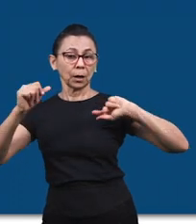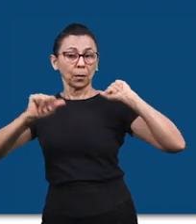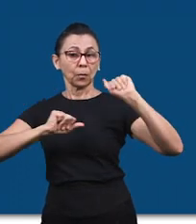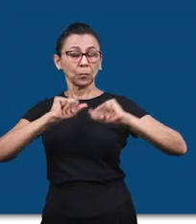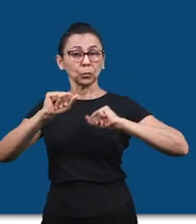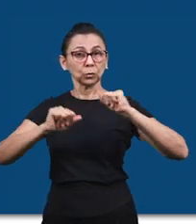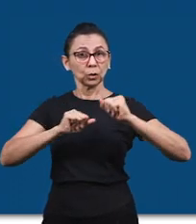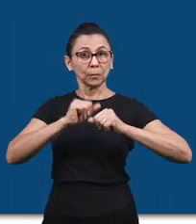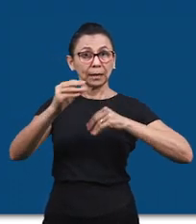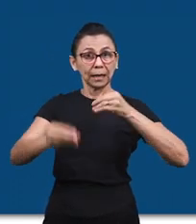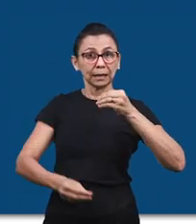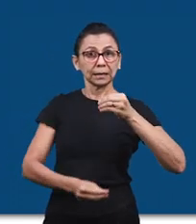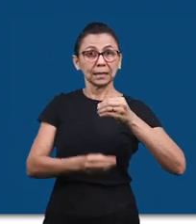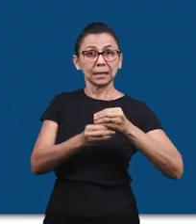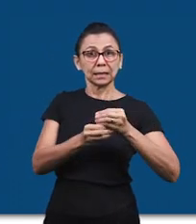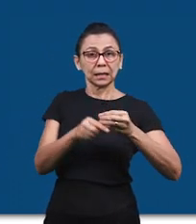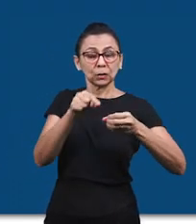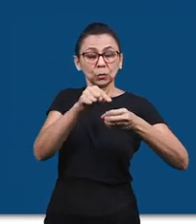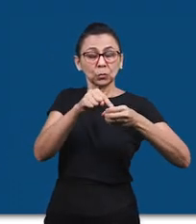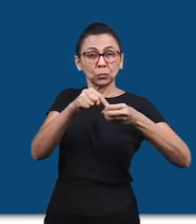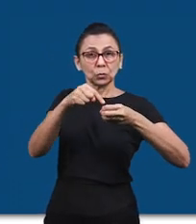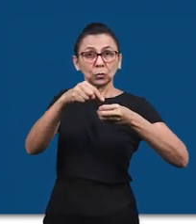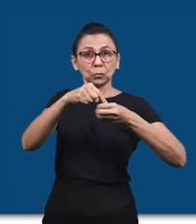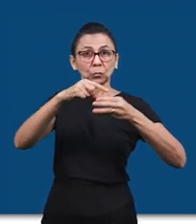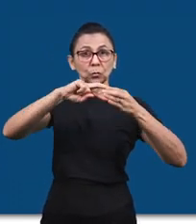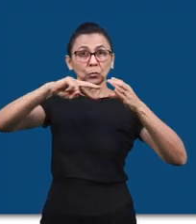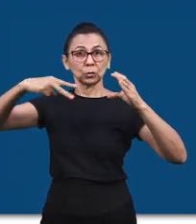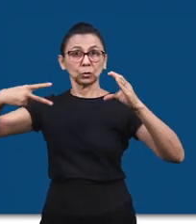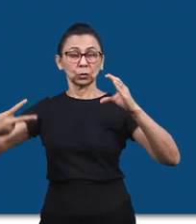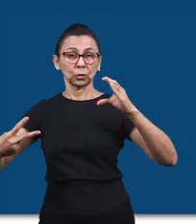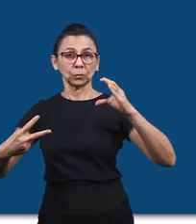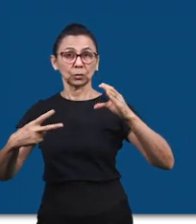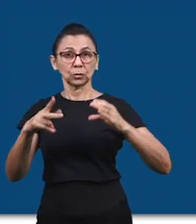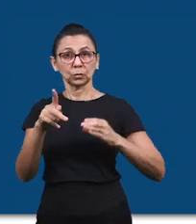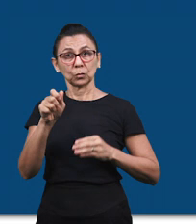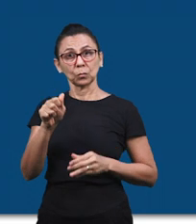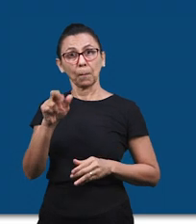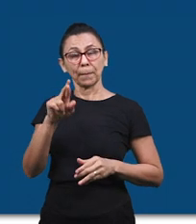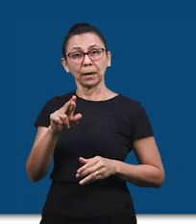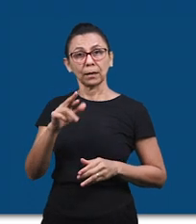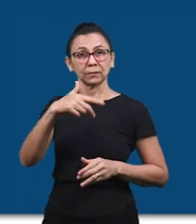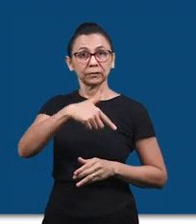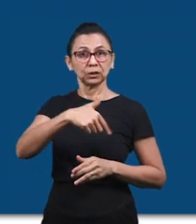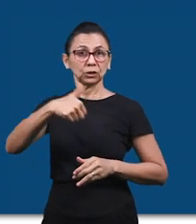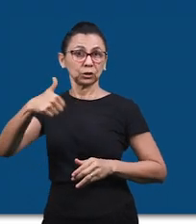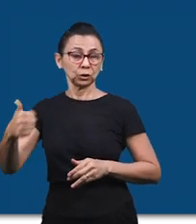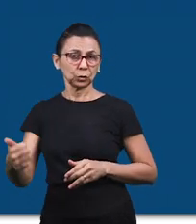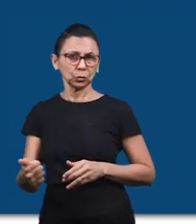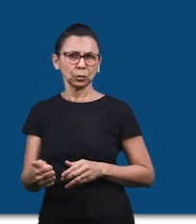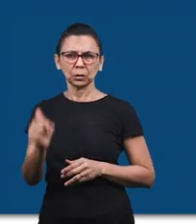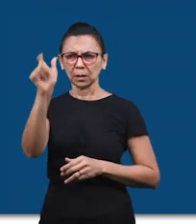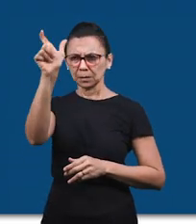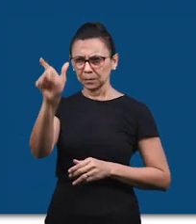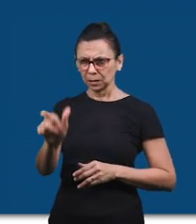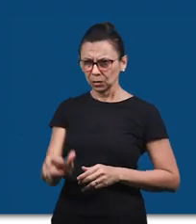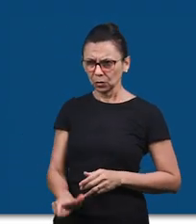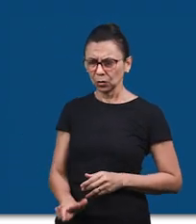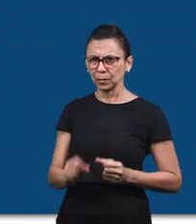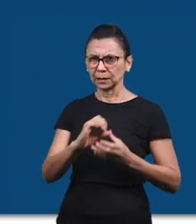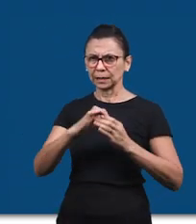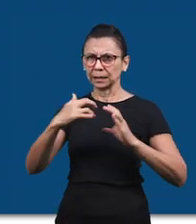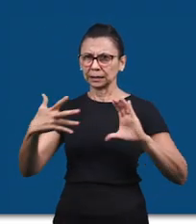presença de um cromossomo extra no par 21. Os indivíduos podem apresentar características físicas